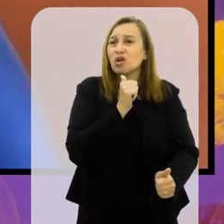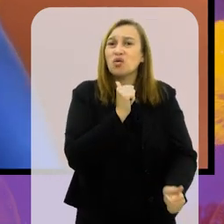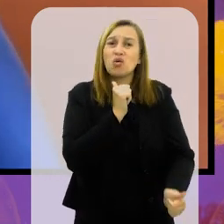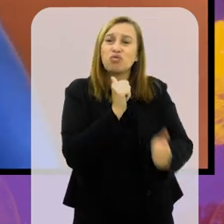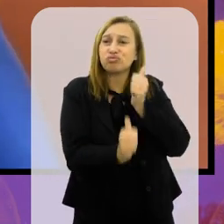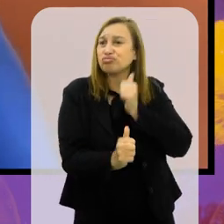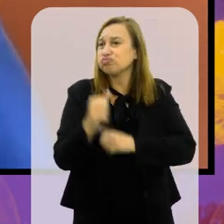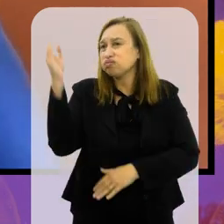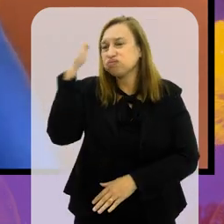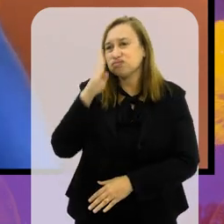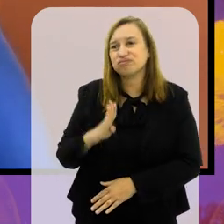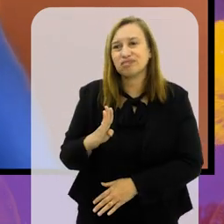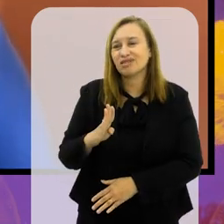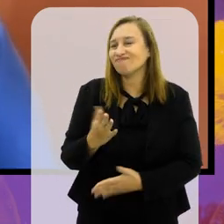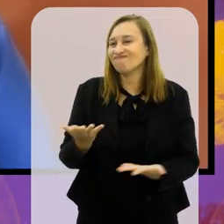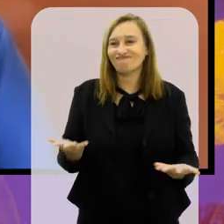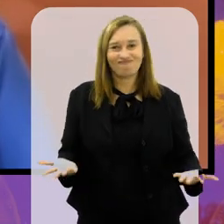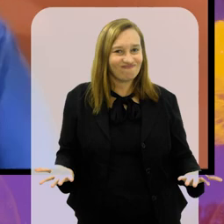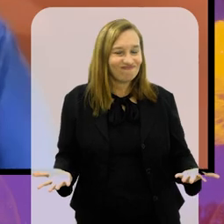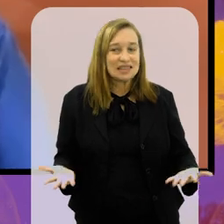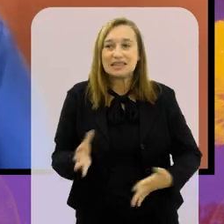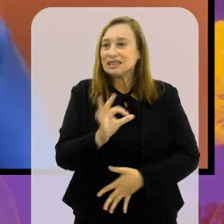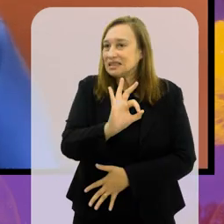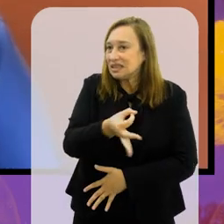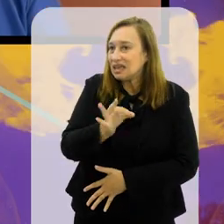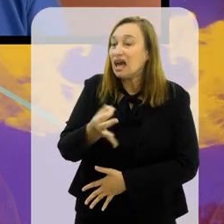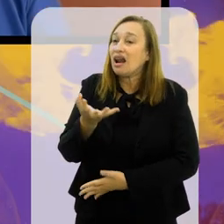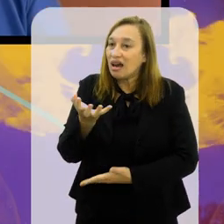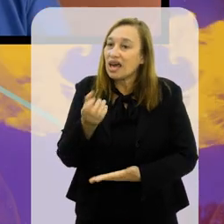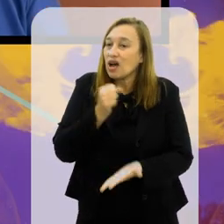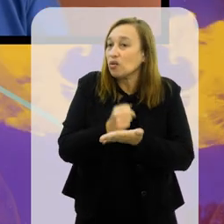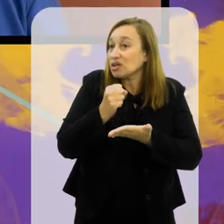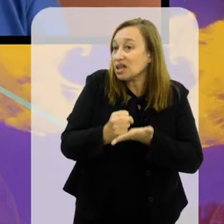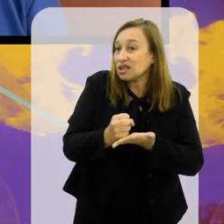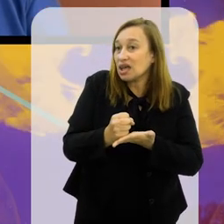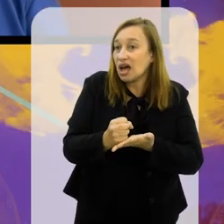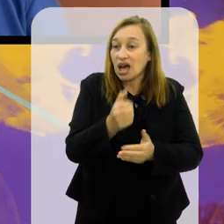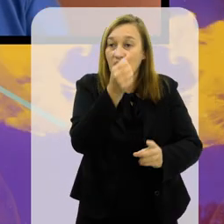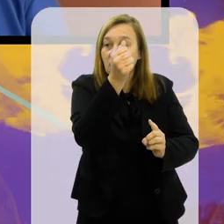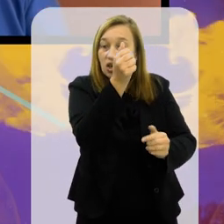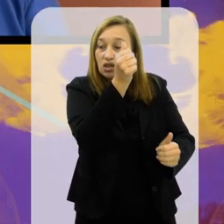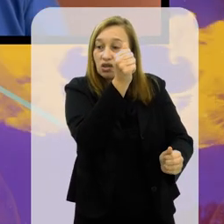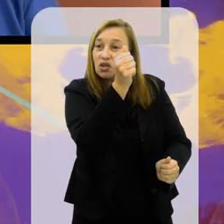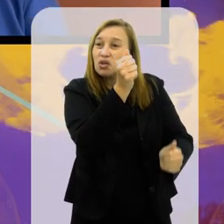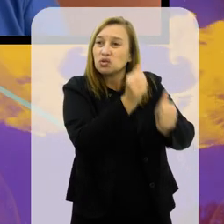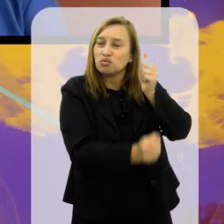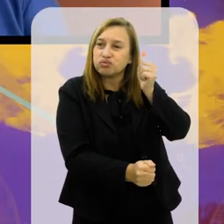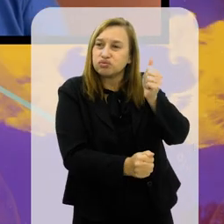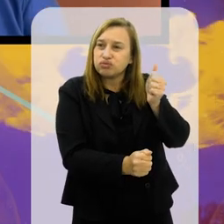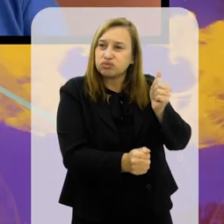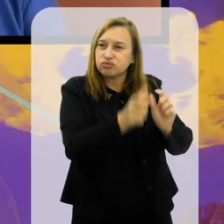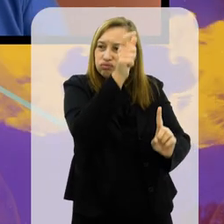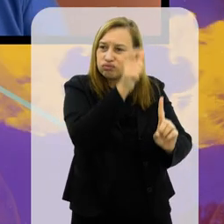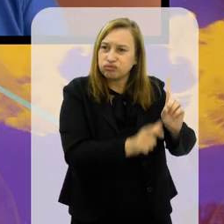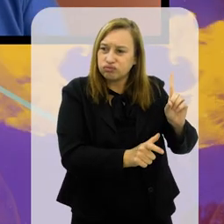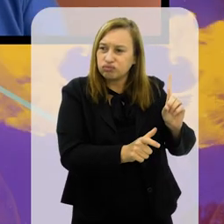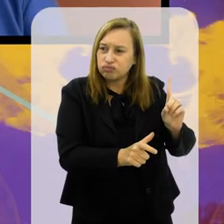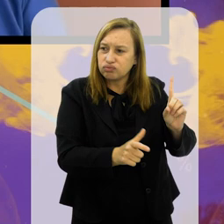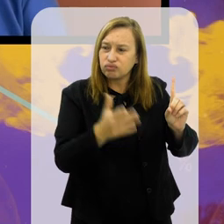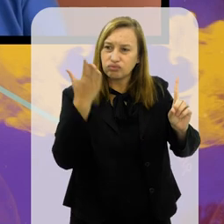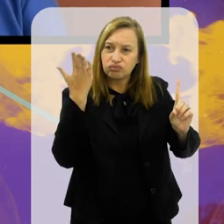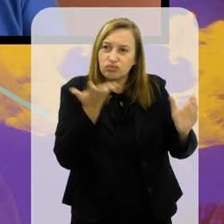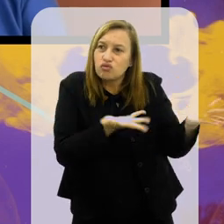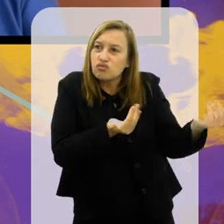não condiz com o futebol brasileiro. Com certeza. Ela quer contratar jogador jovem